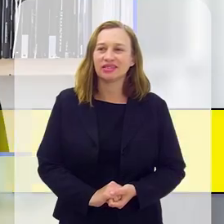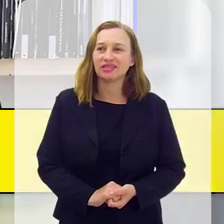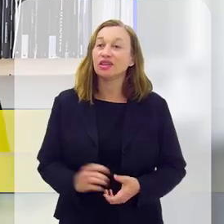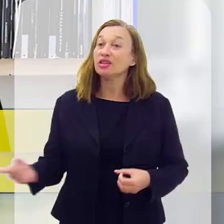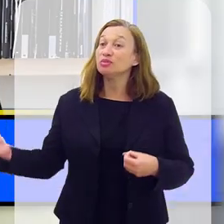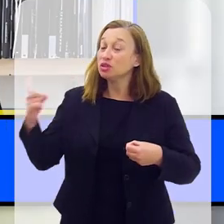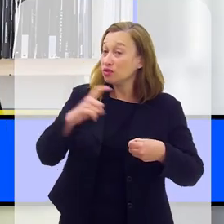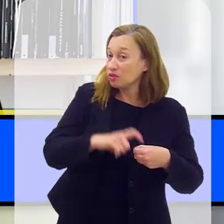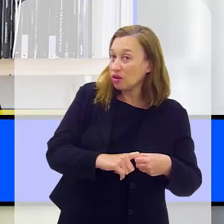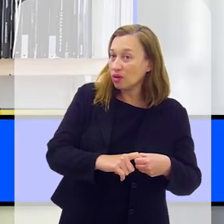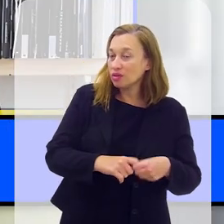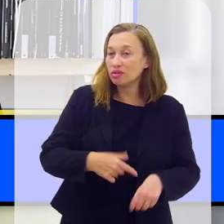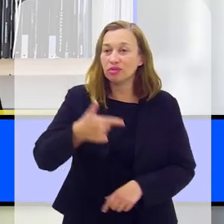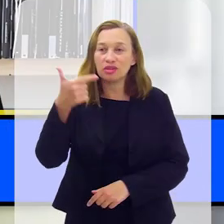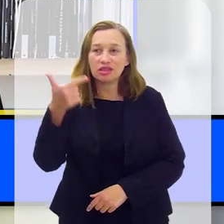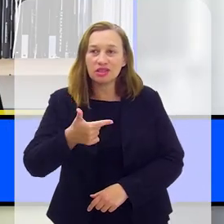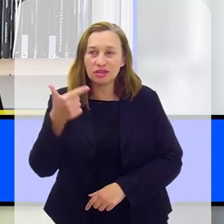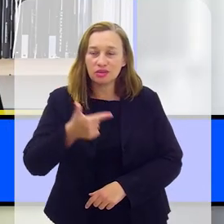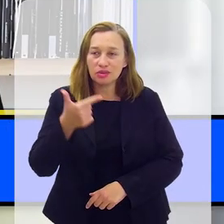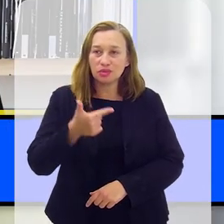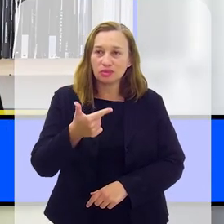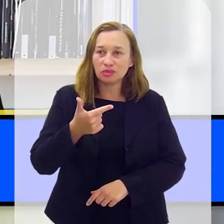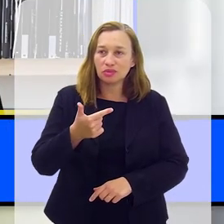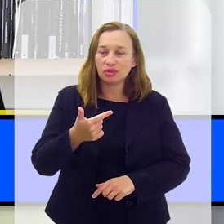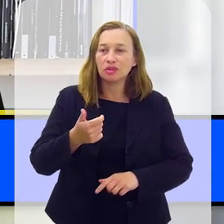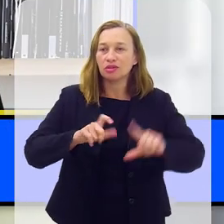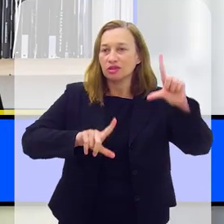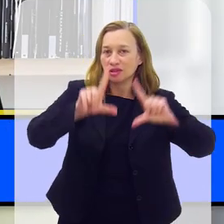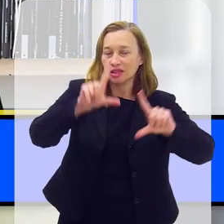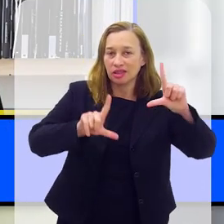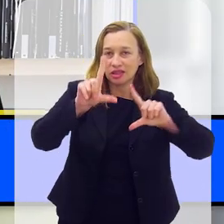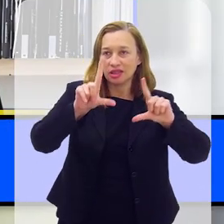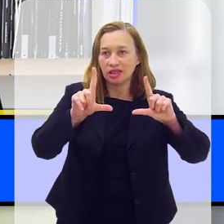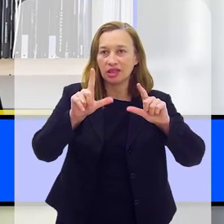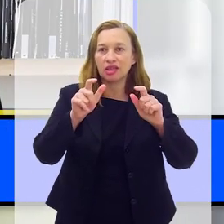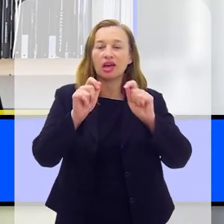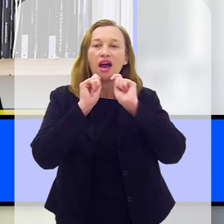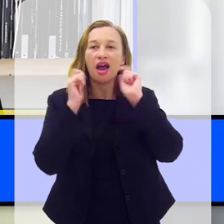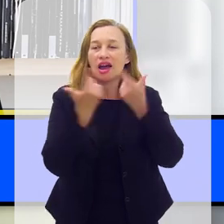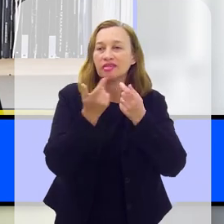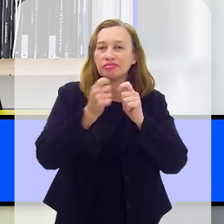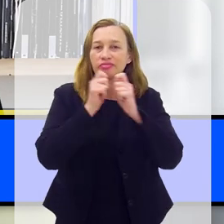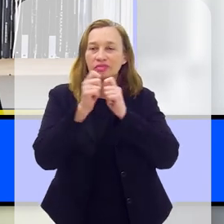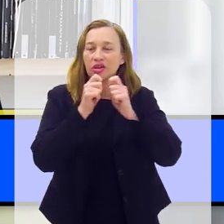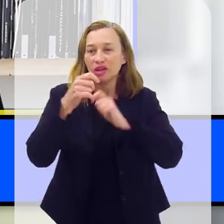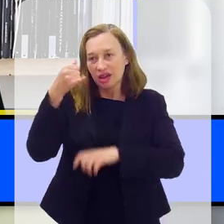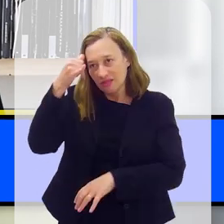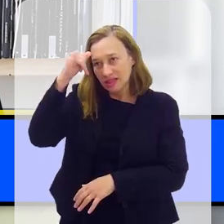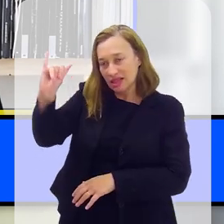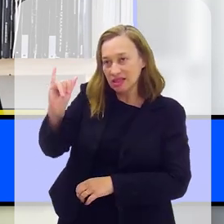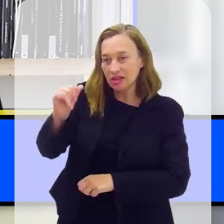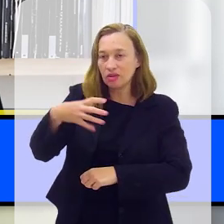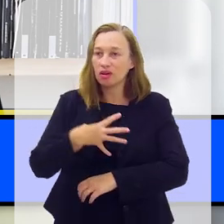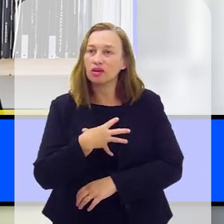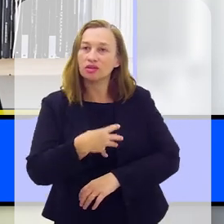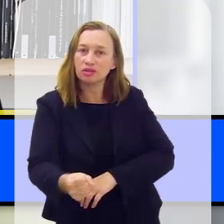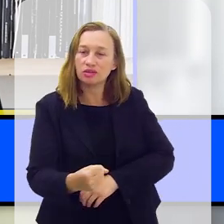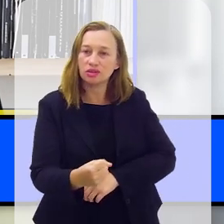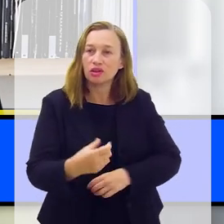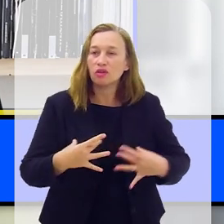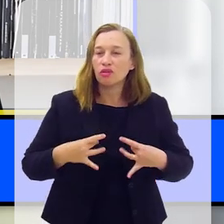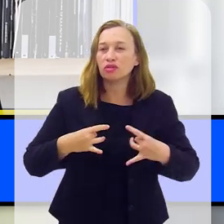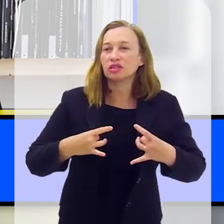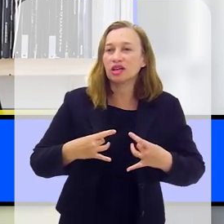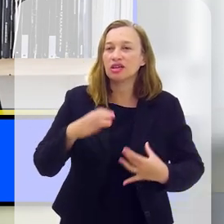Estamos de volta com o segundo bloco do Alerje Debate, hoje falando sobre prevenção ao suicídio com o voluntário do